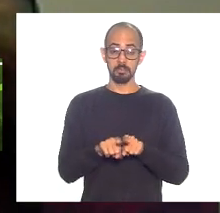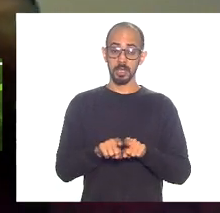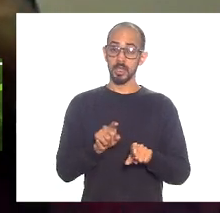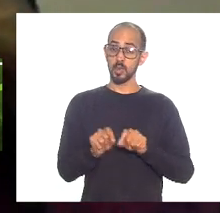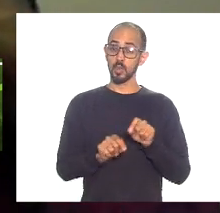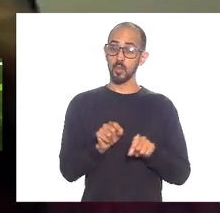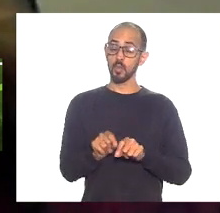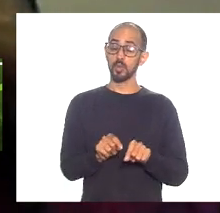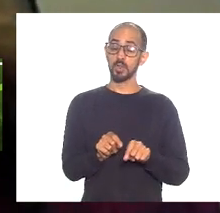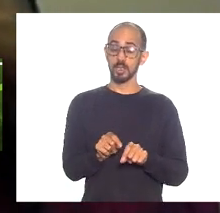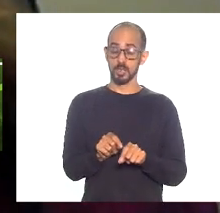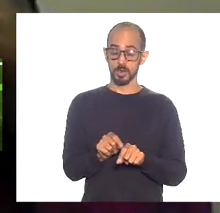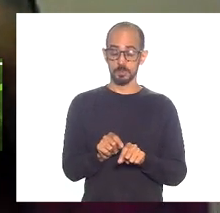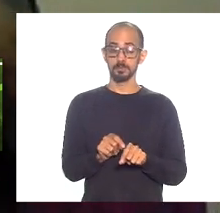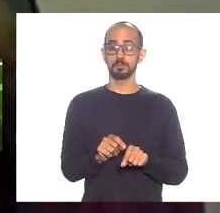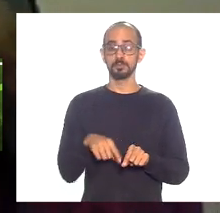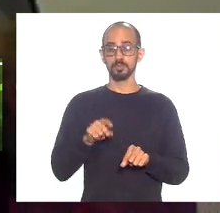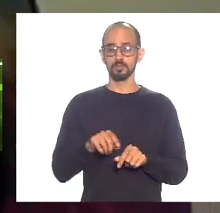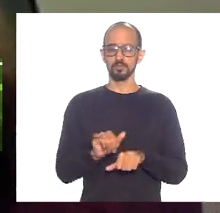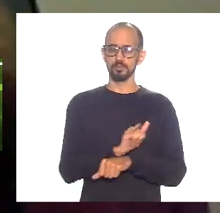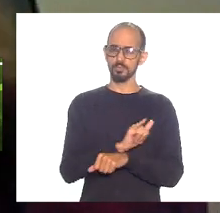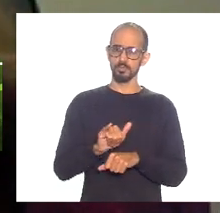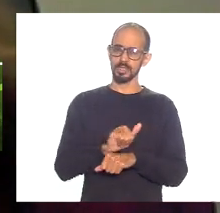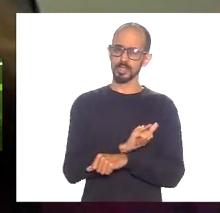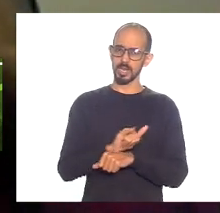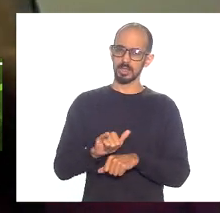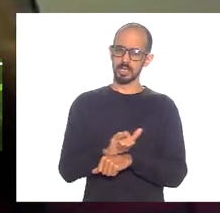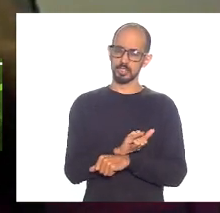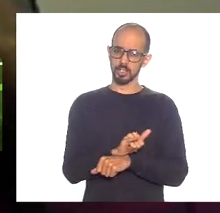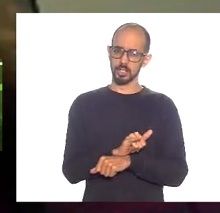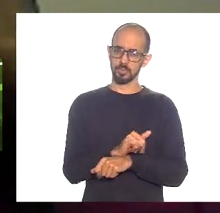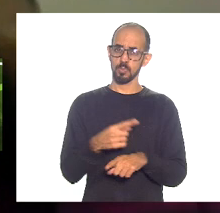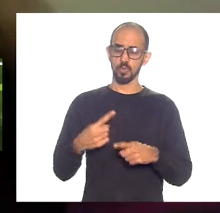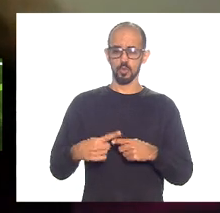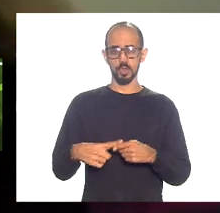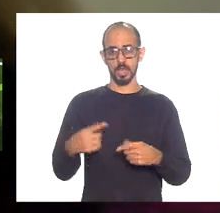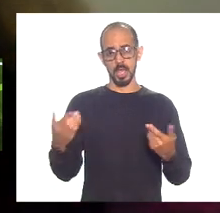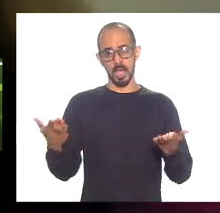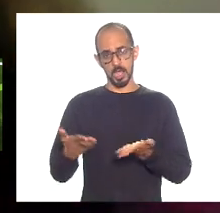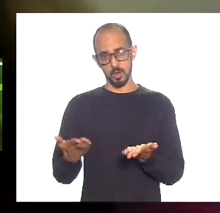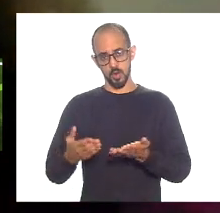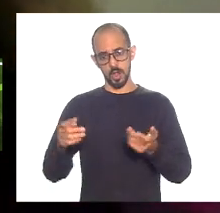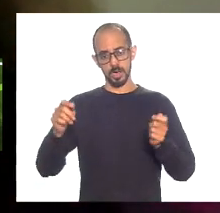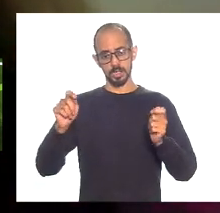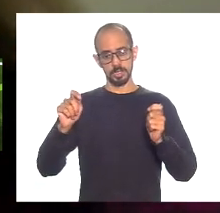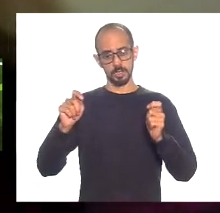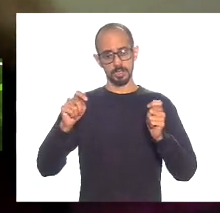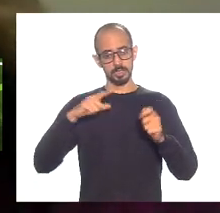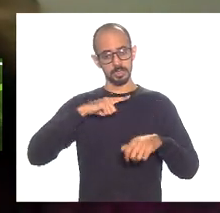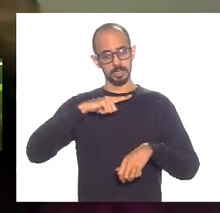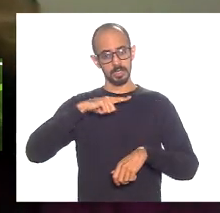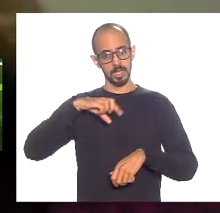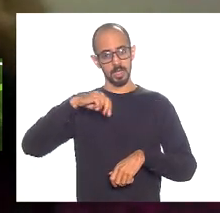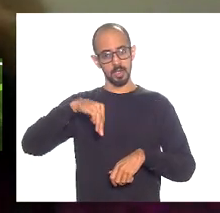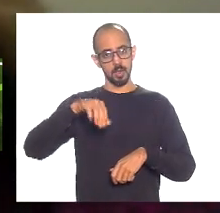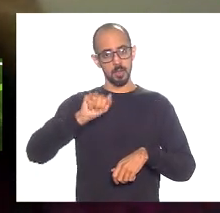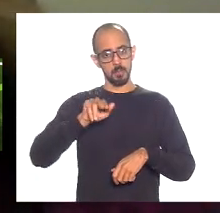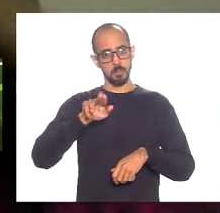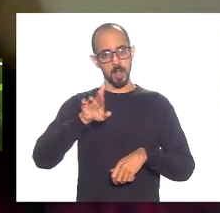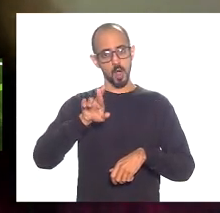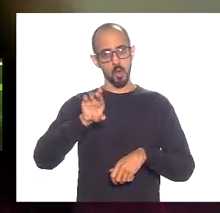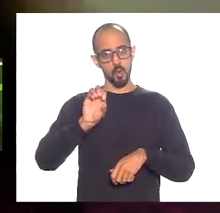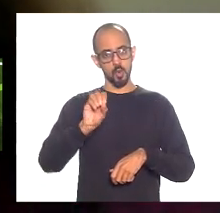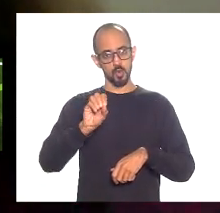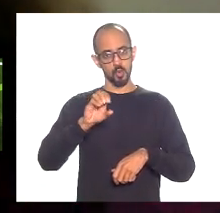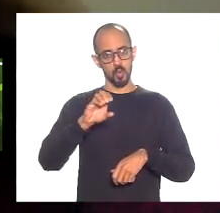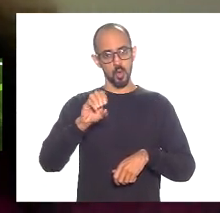algum mecanismo que, agora que a gente tem aí a possibilidade, o luxo de ter o Mauro Osório na assessoria fiscal e,